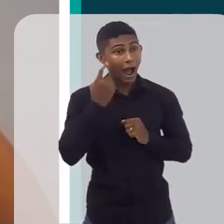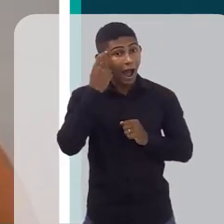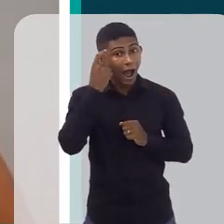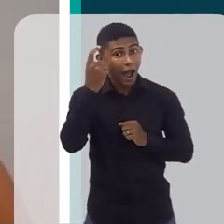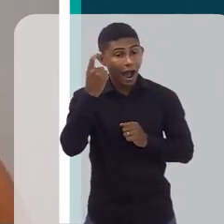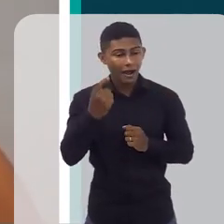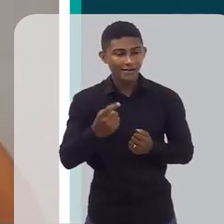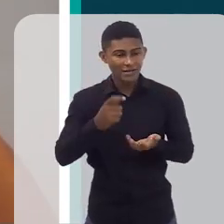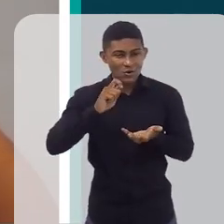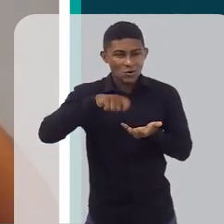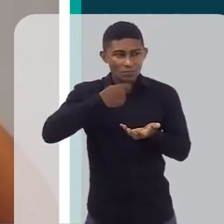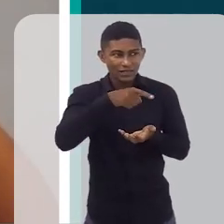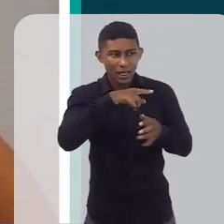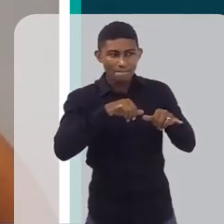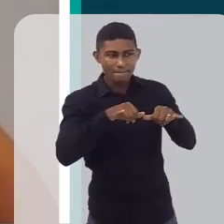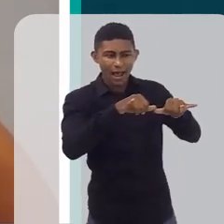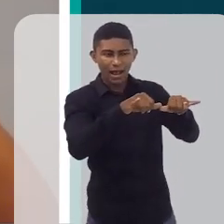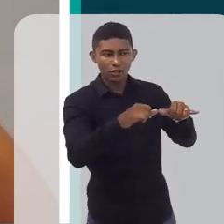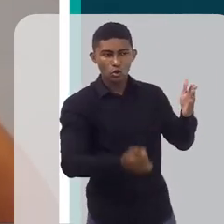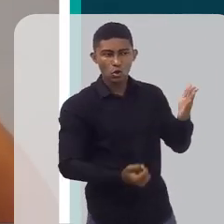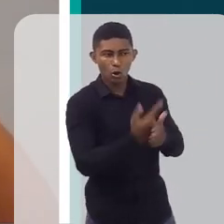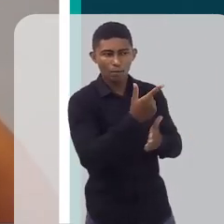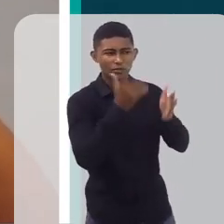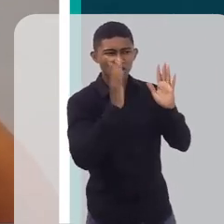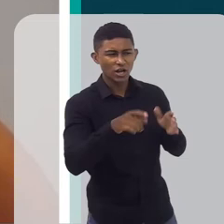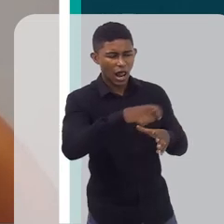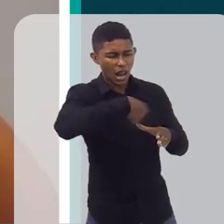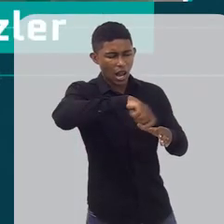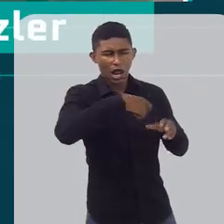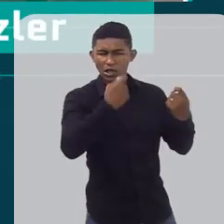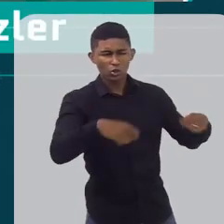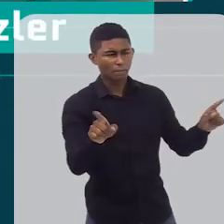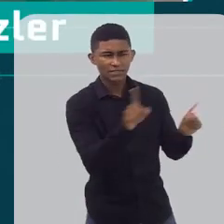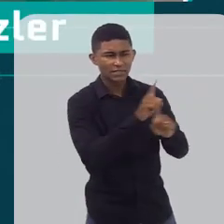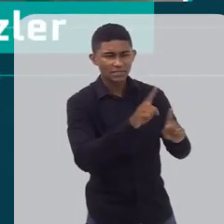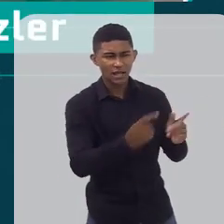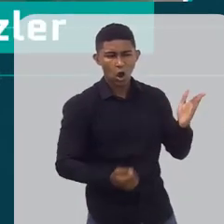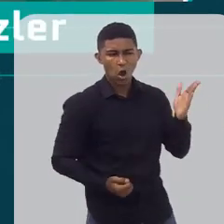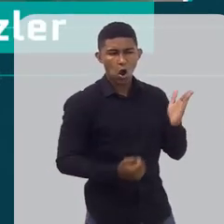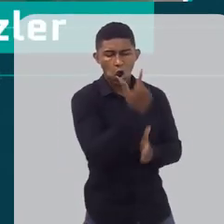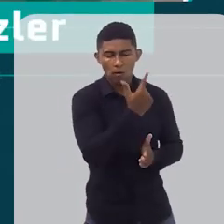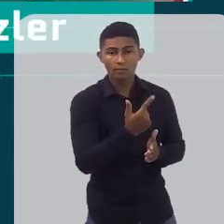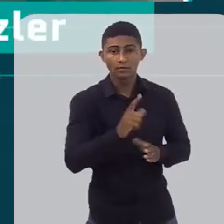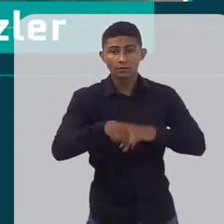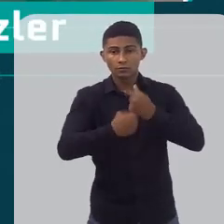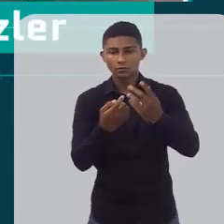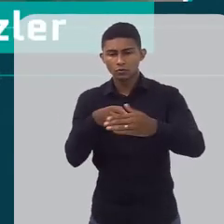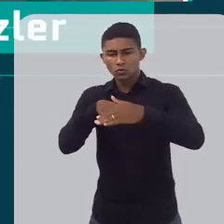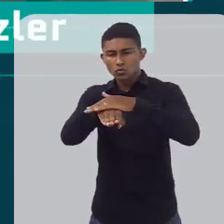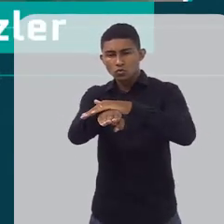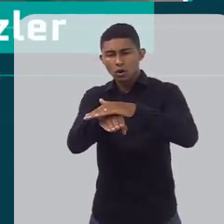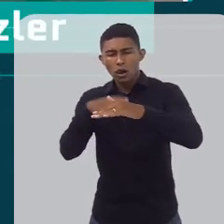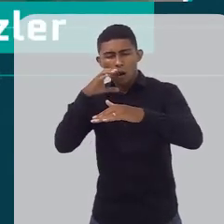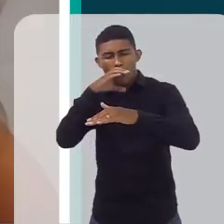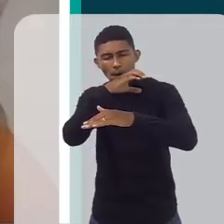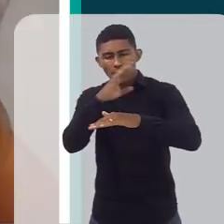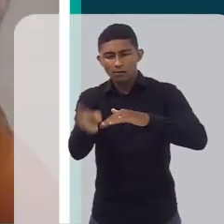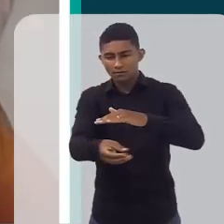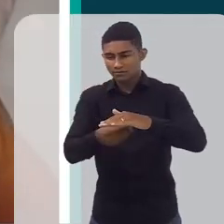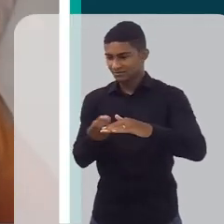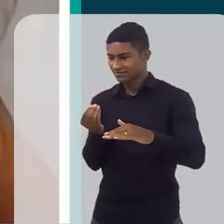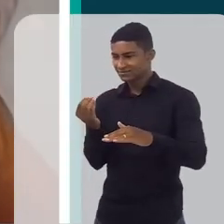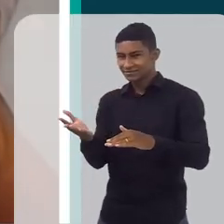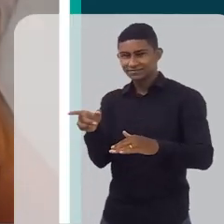comprar aquela comidinha pronta, esquentar no micro-ondas, do que fazer a comida natural e